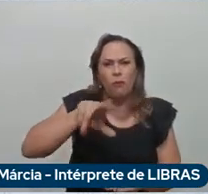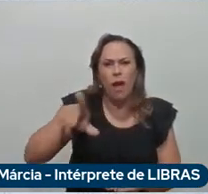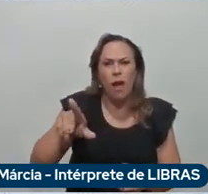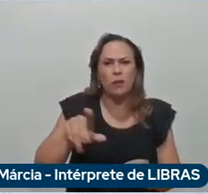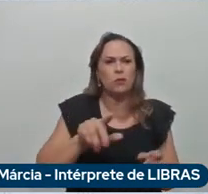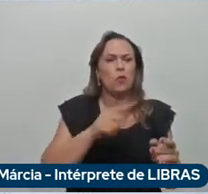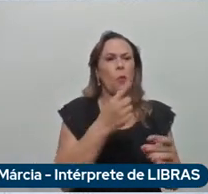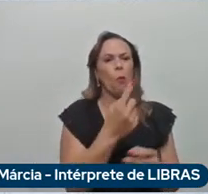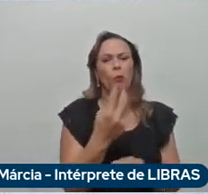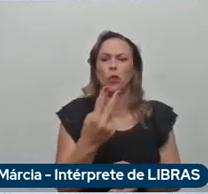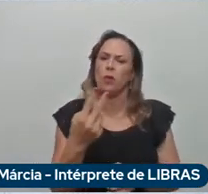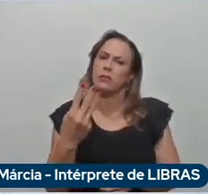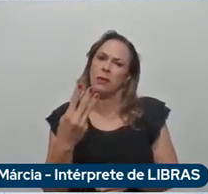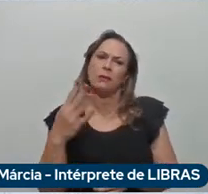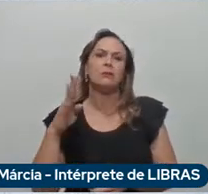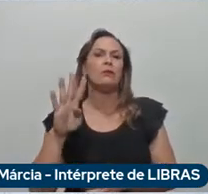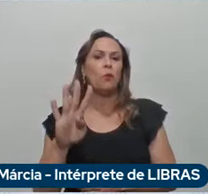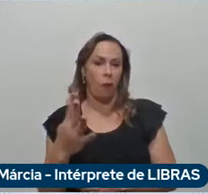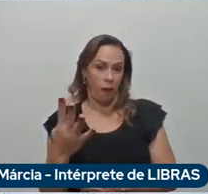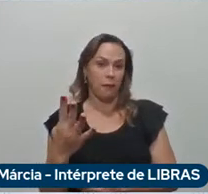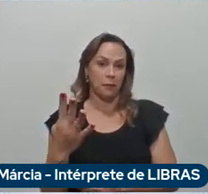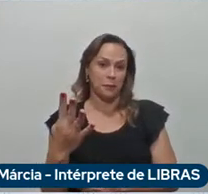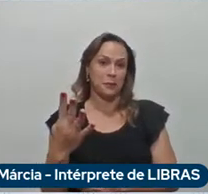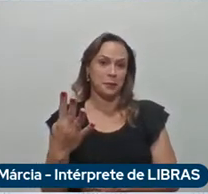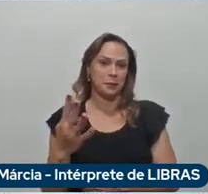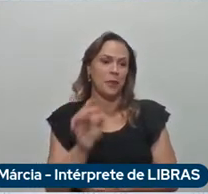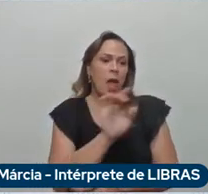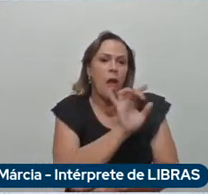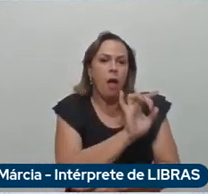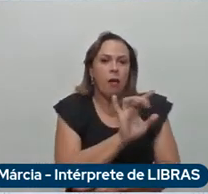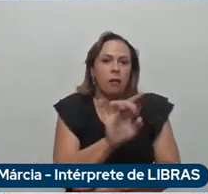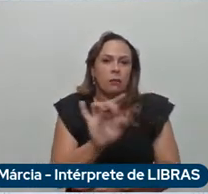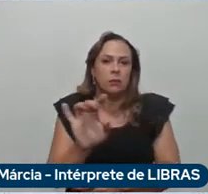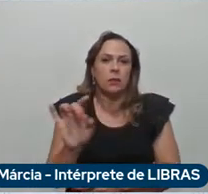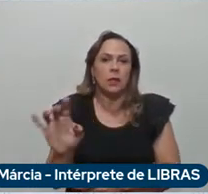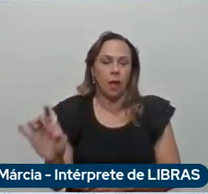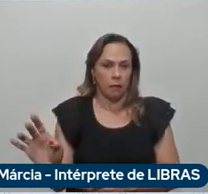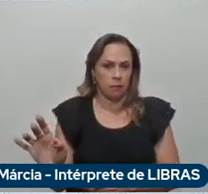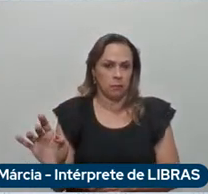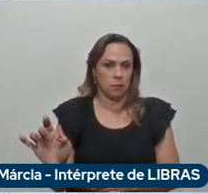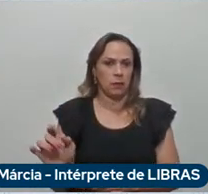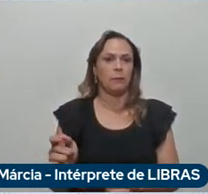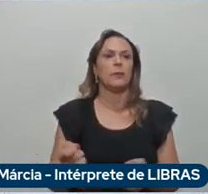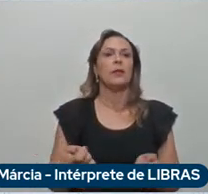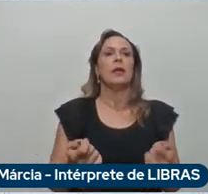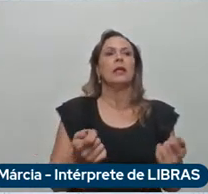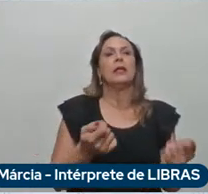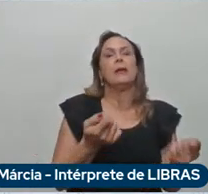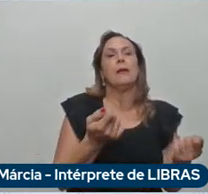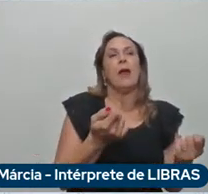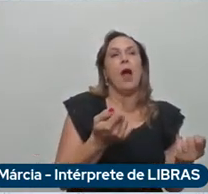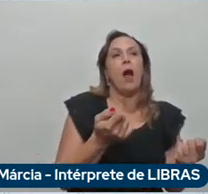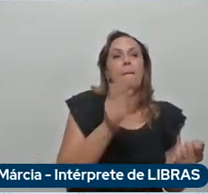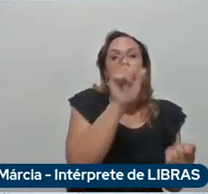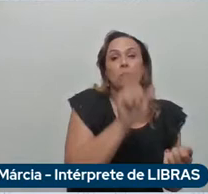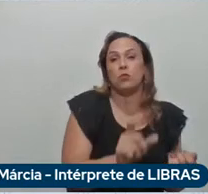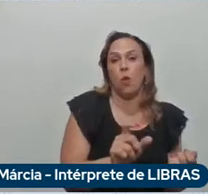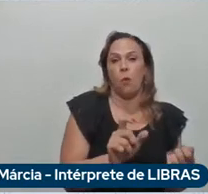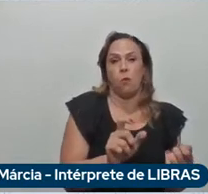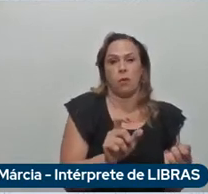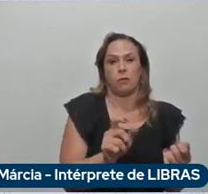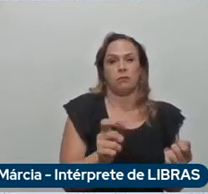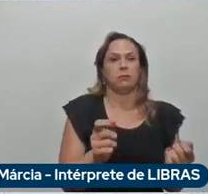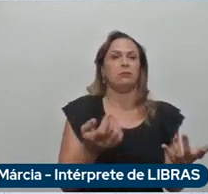L2 L3 L4 cada um com menos necessidade do homem e mais autonomia nas